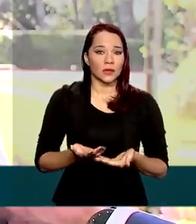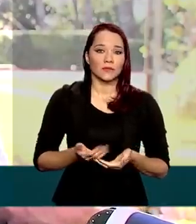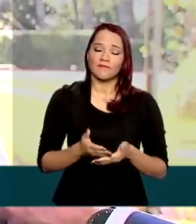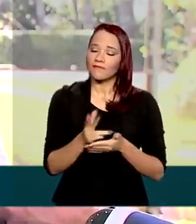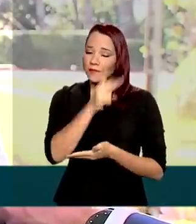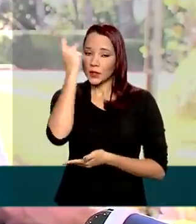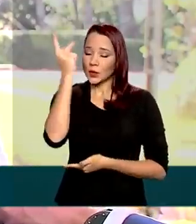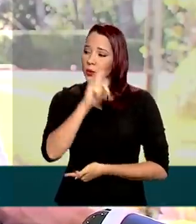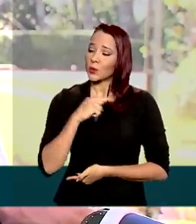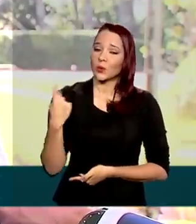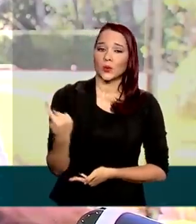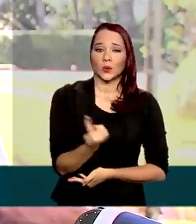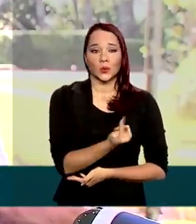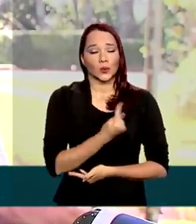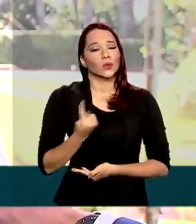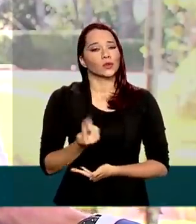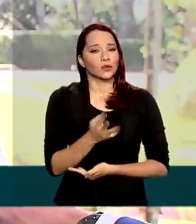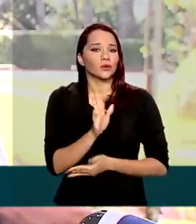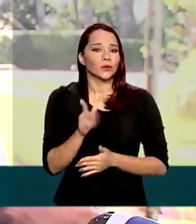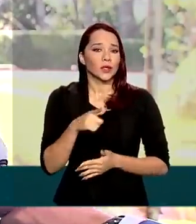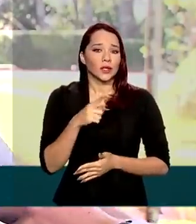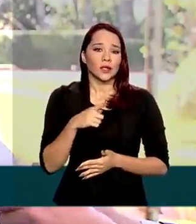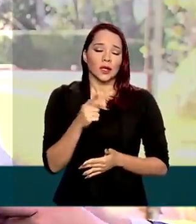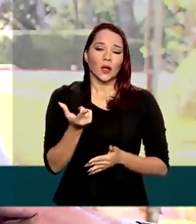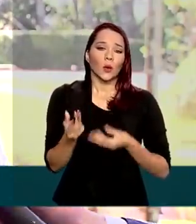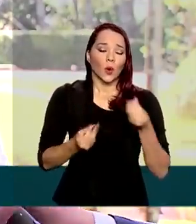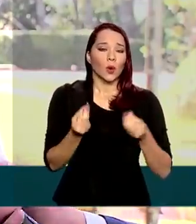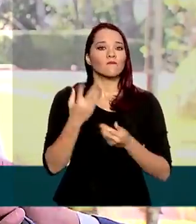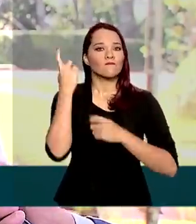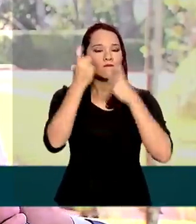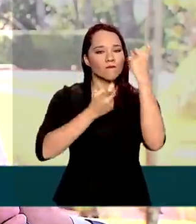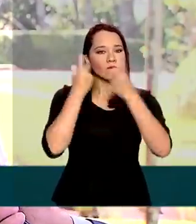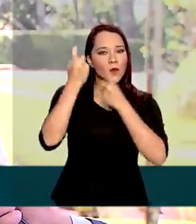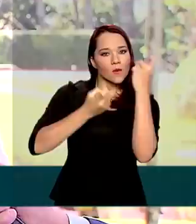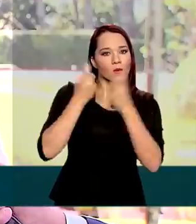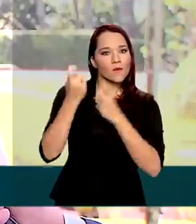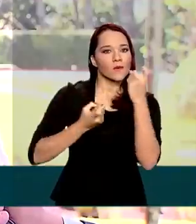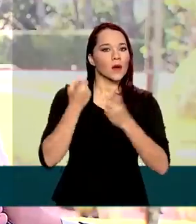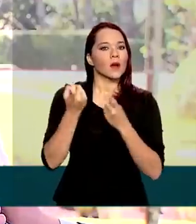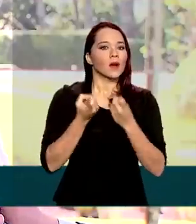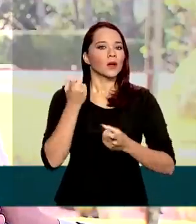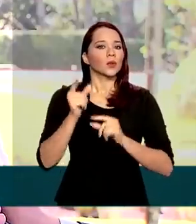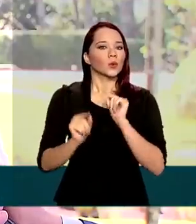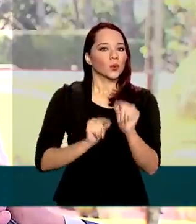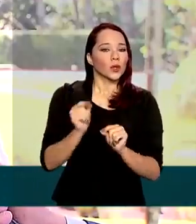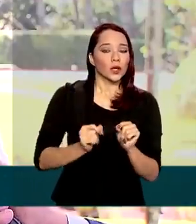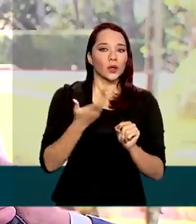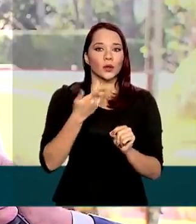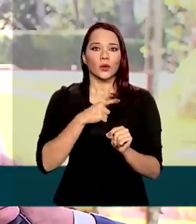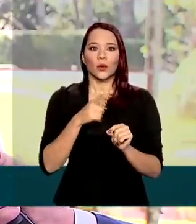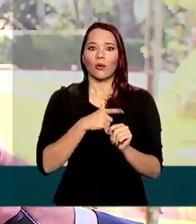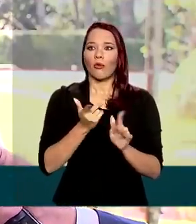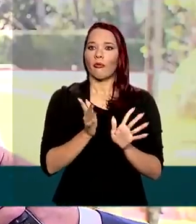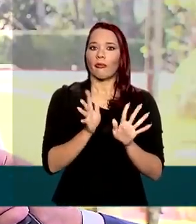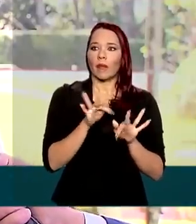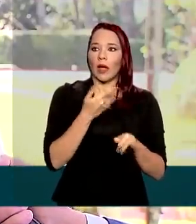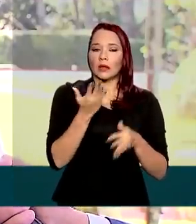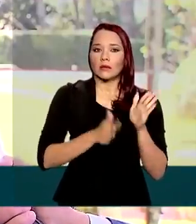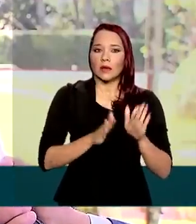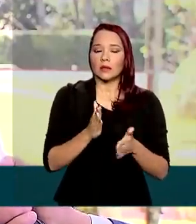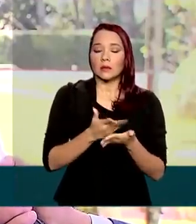Todo mundo está, em grande parte, já preocupado com o fim da sua atividade